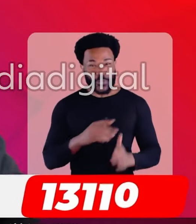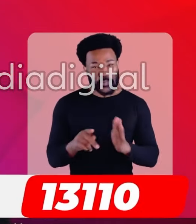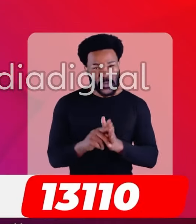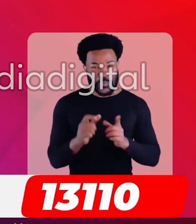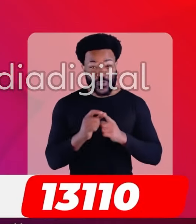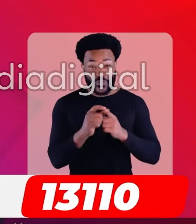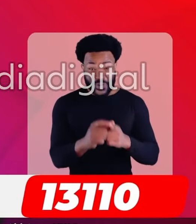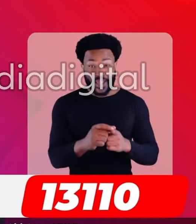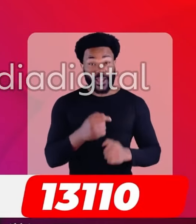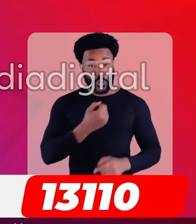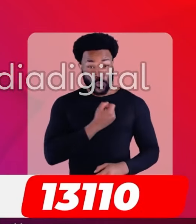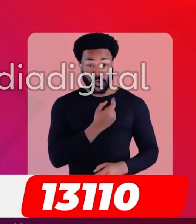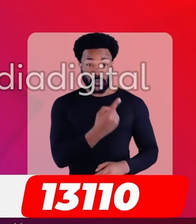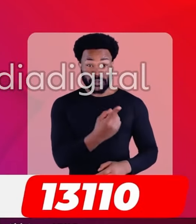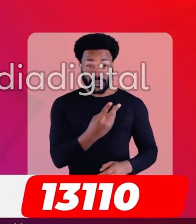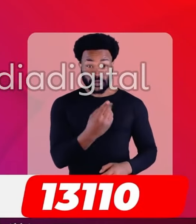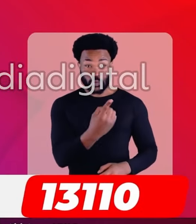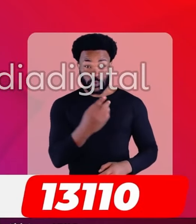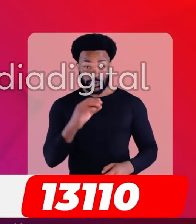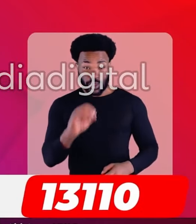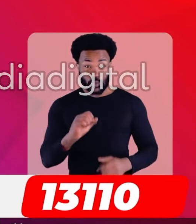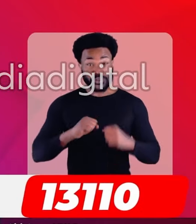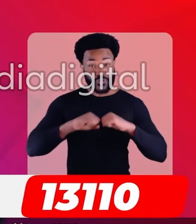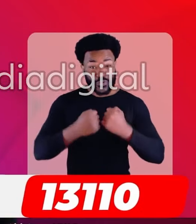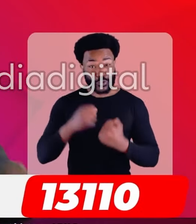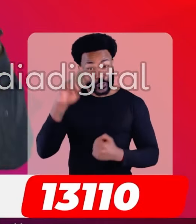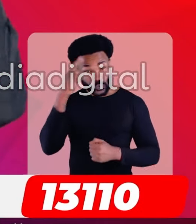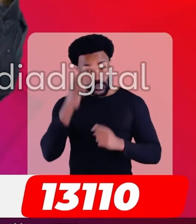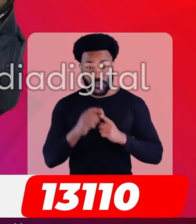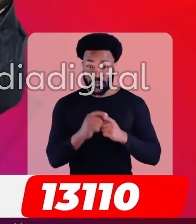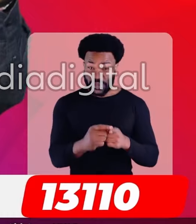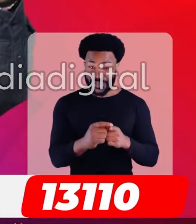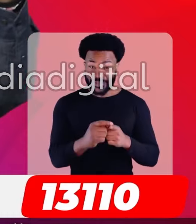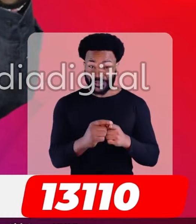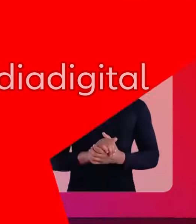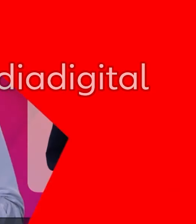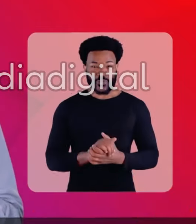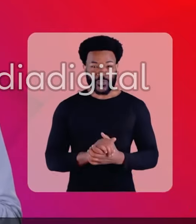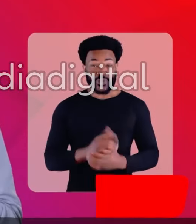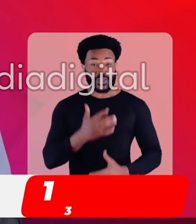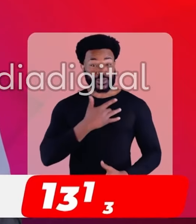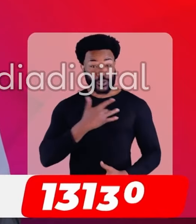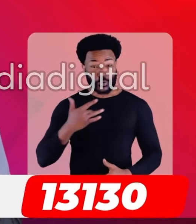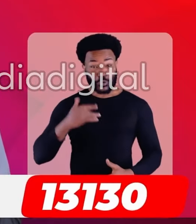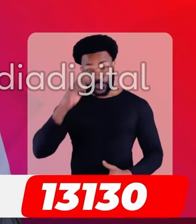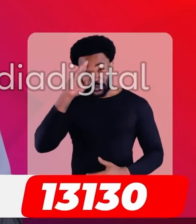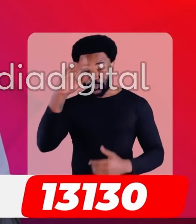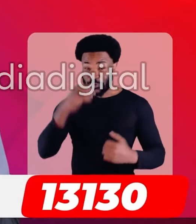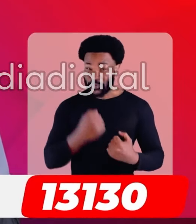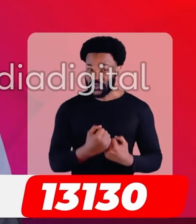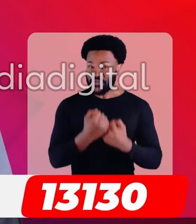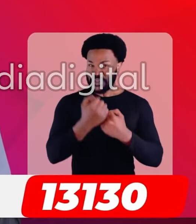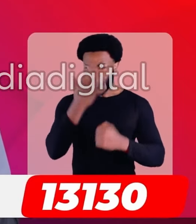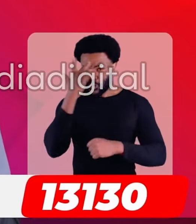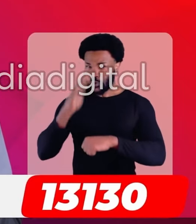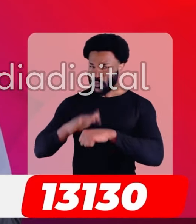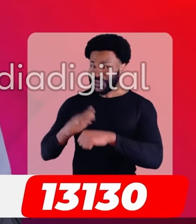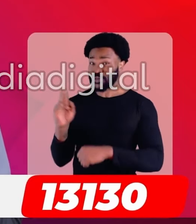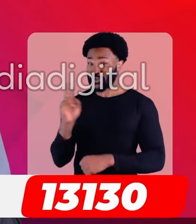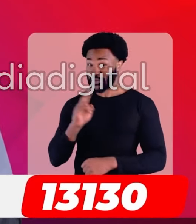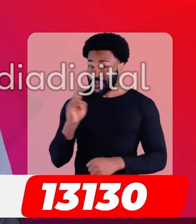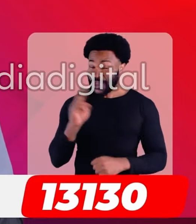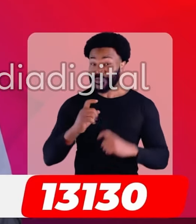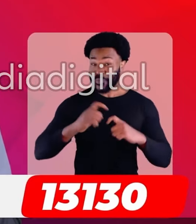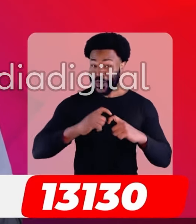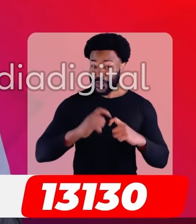Perífero, sou o Jason, 13110. Em defesa da cultura periférica, 13110. Saúde é minha principal bandeira. Quem tá doente tem